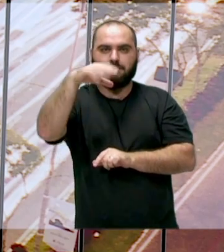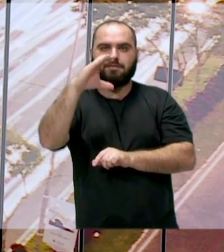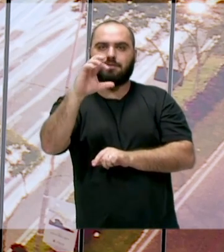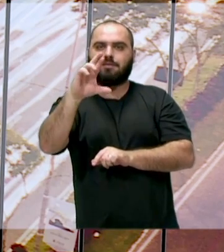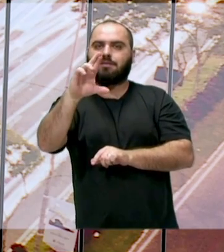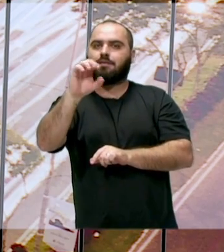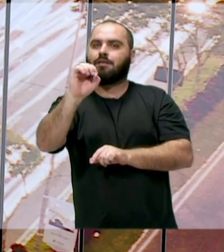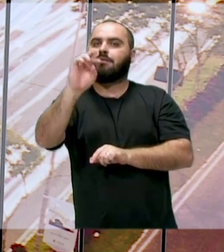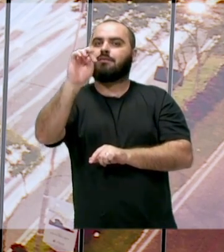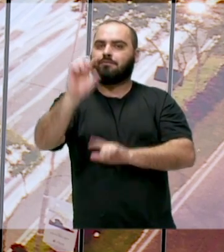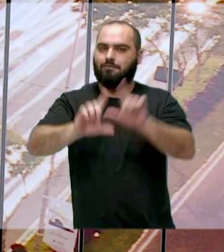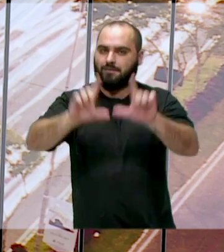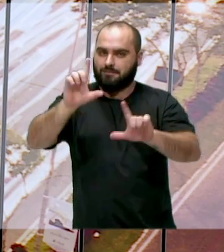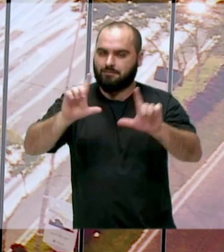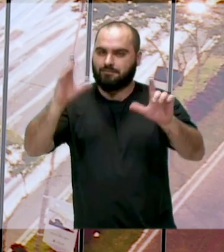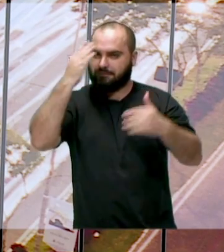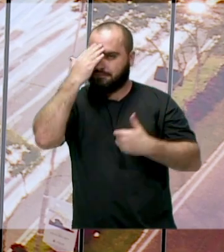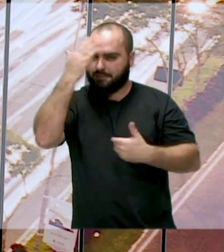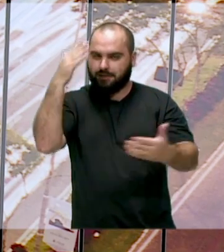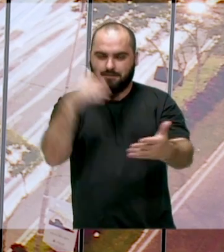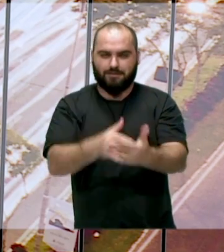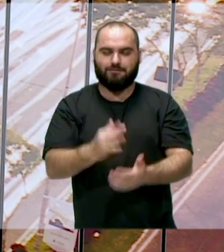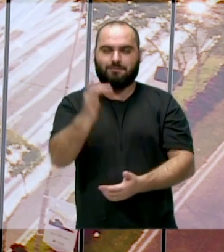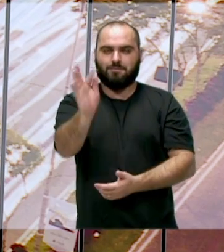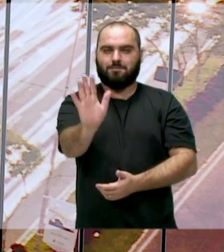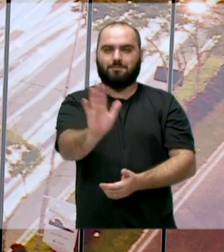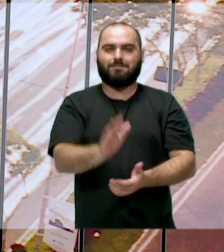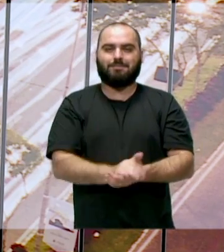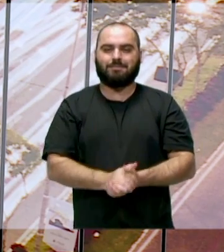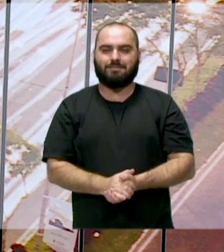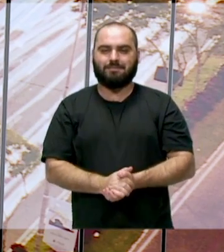14 da Claro TV. Até a próxima.